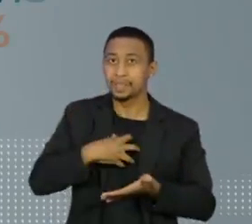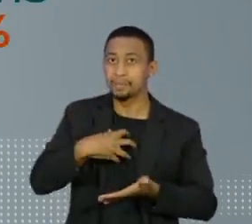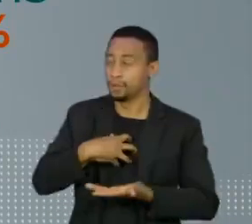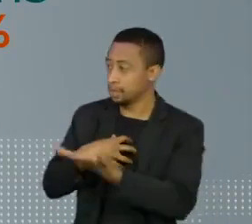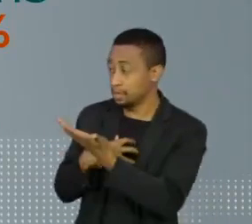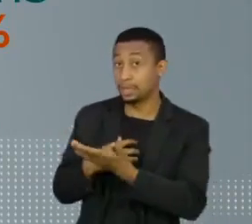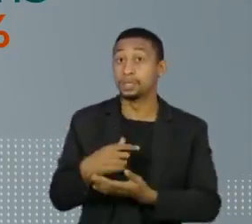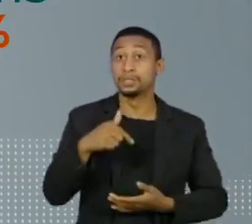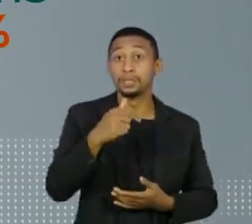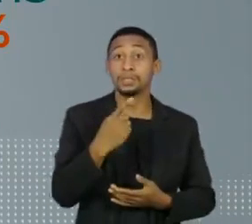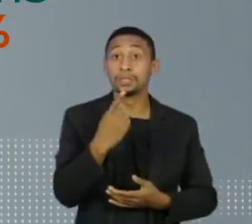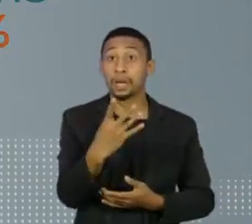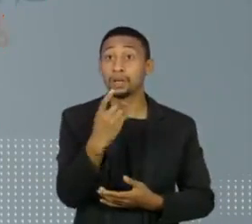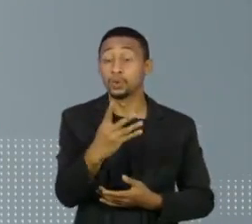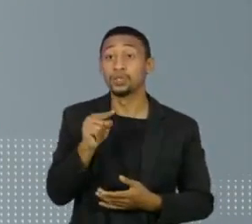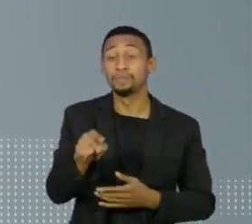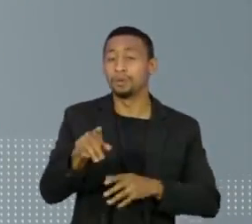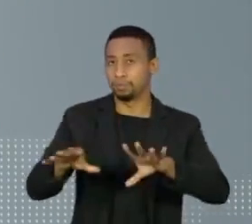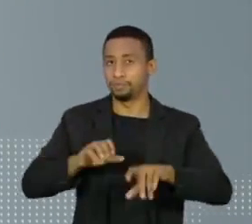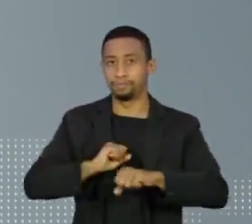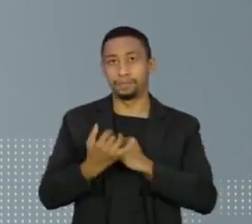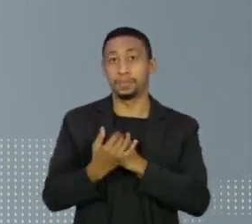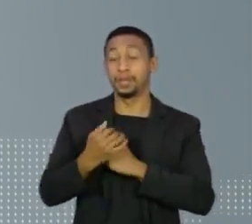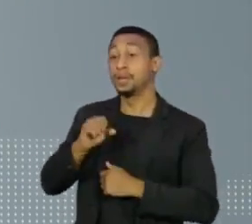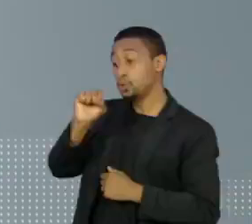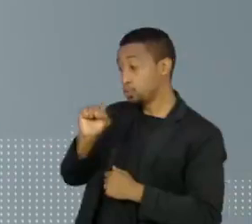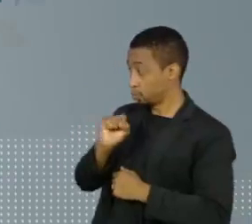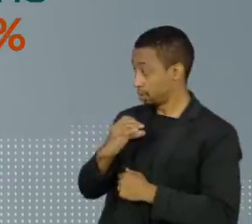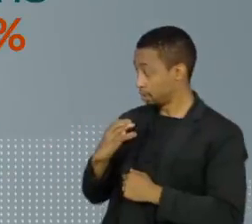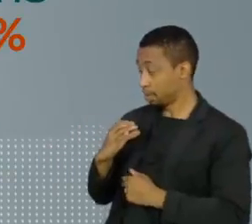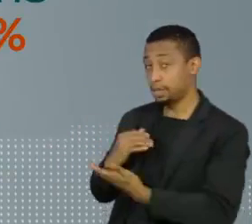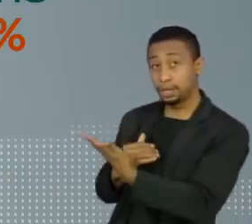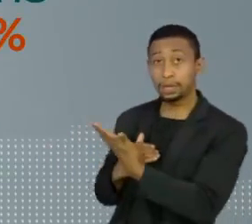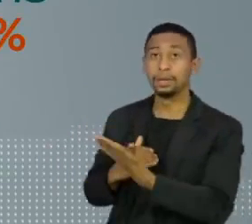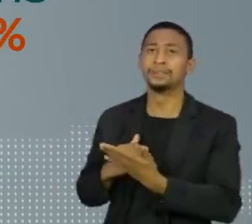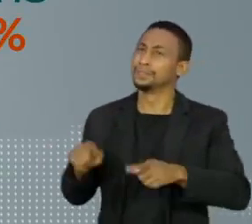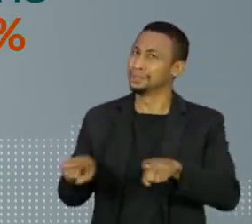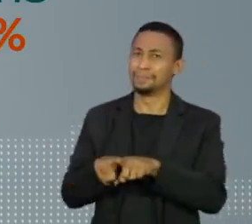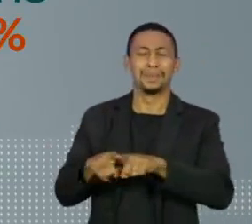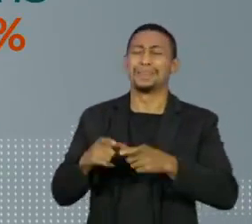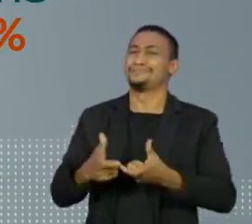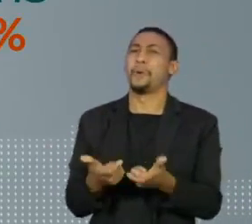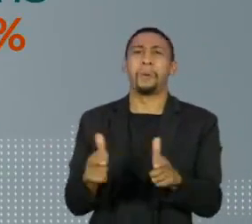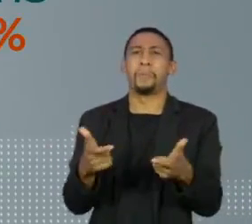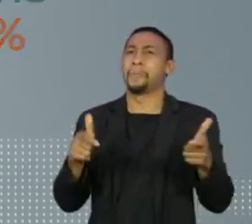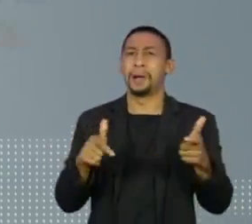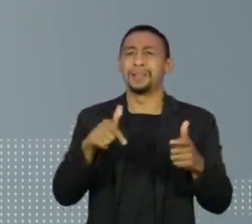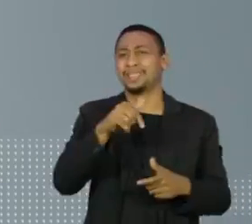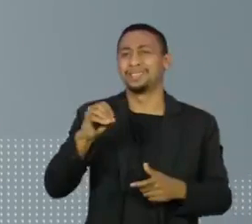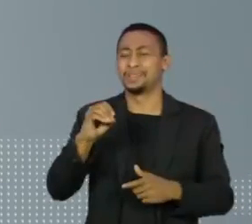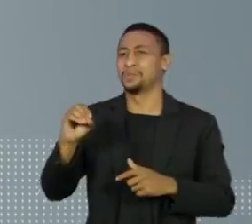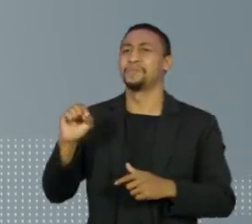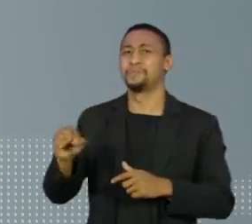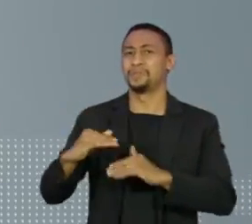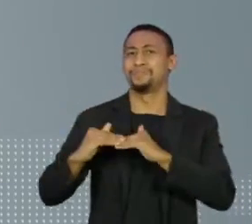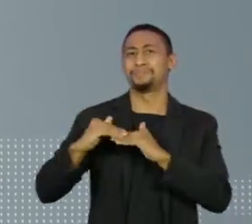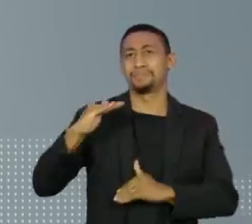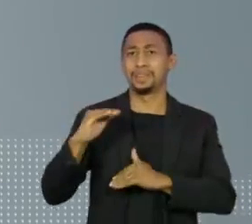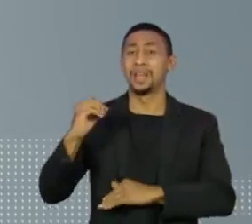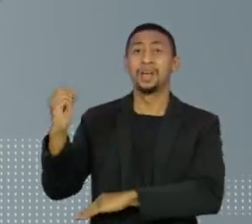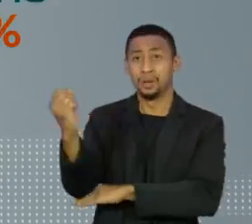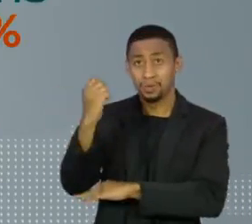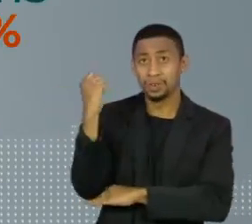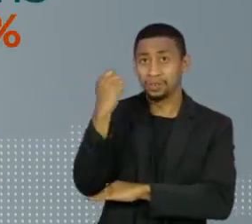714.000 registros. Santa Catarina também ultrapassou os 700.000. No Rio Grande do Sul, são